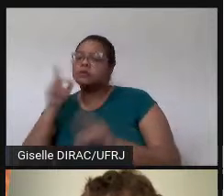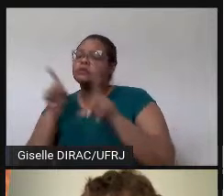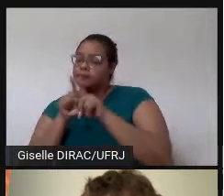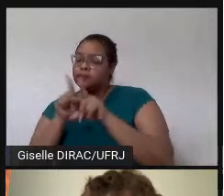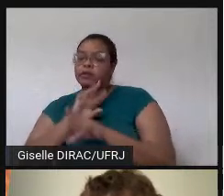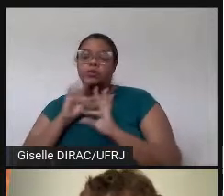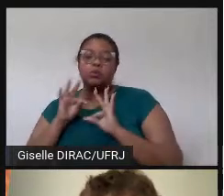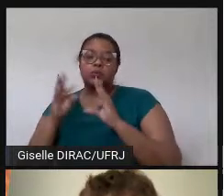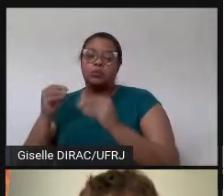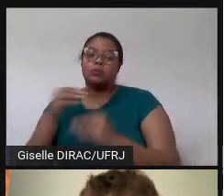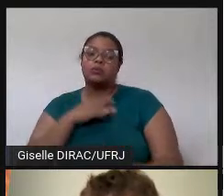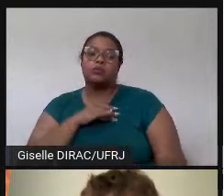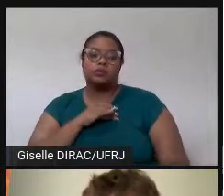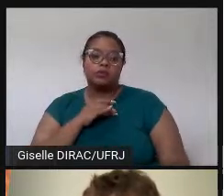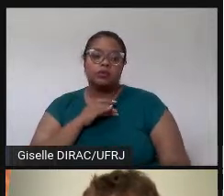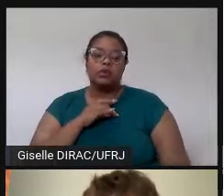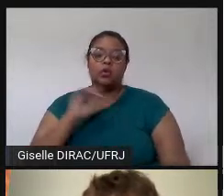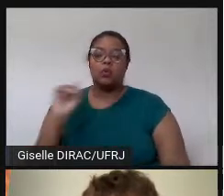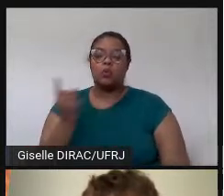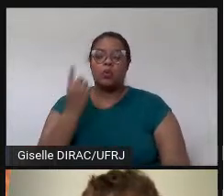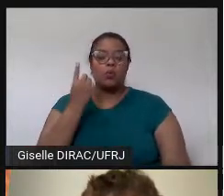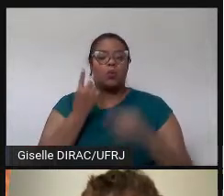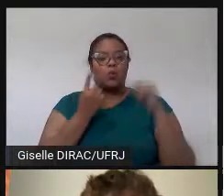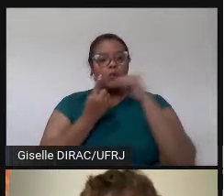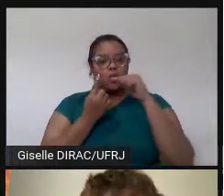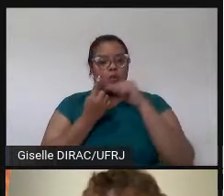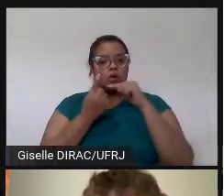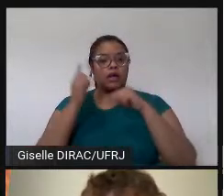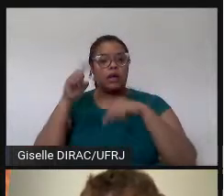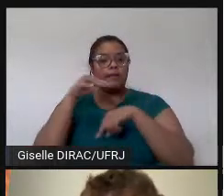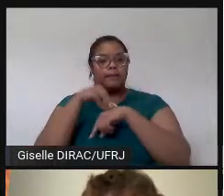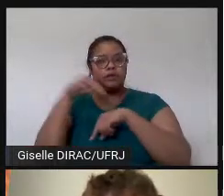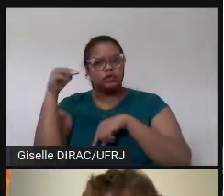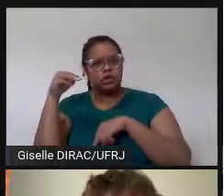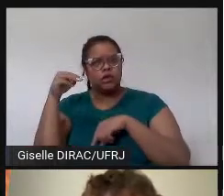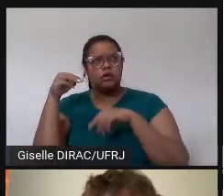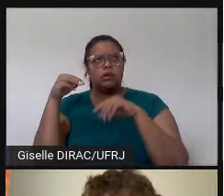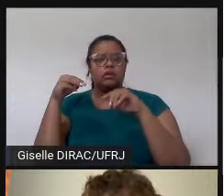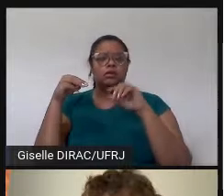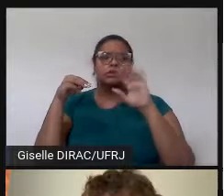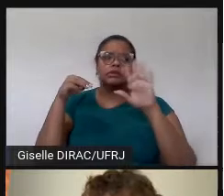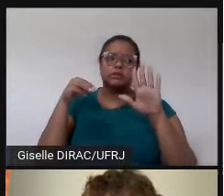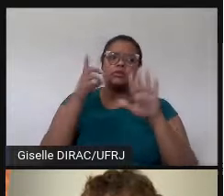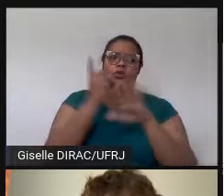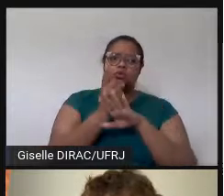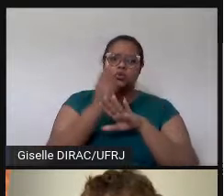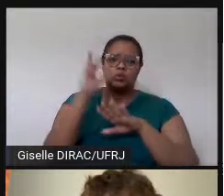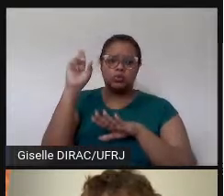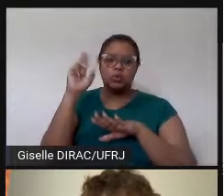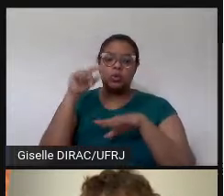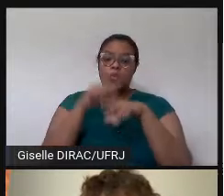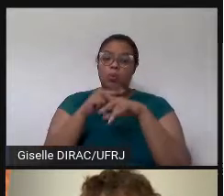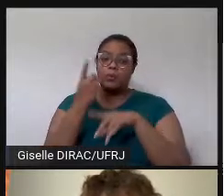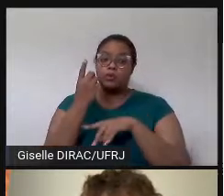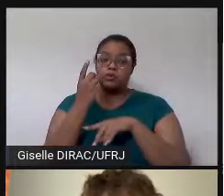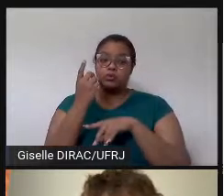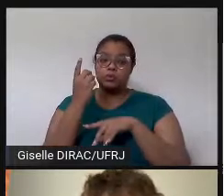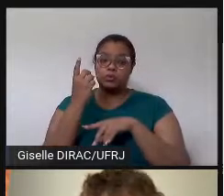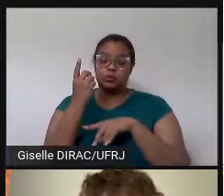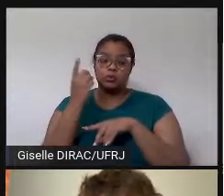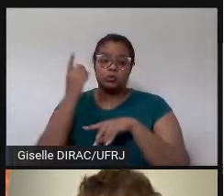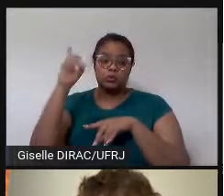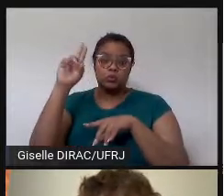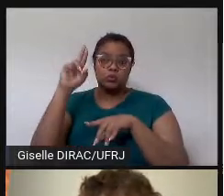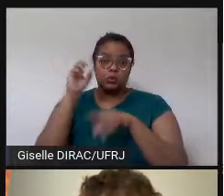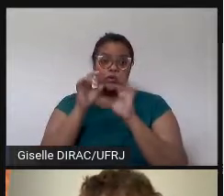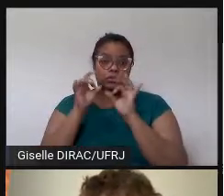E somos, um de nós está no mestrado, cinco no doutorado, uma delas é a doutora Igressa. E com relação à